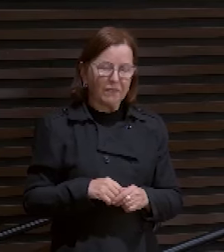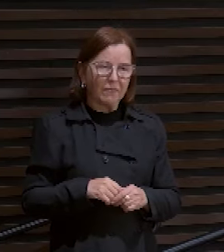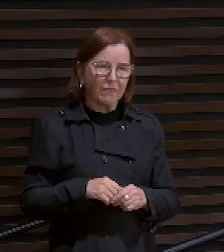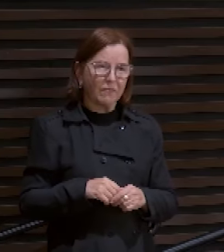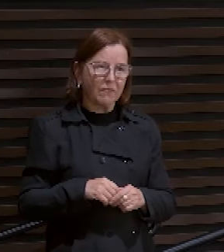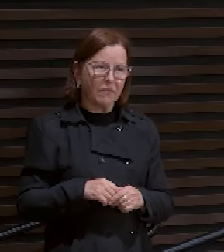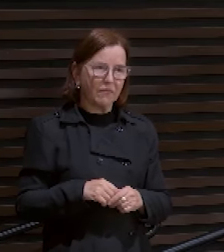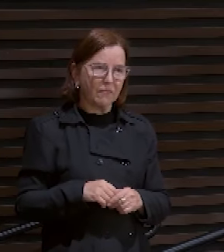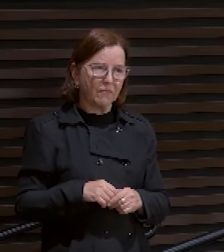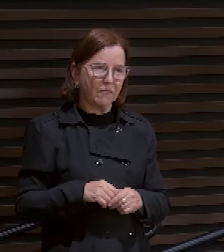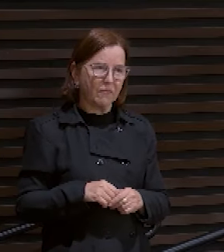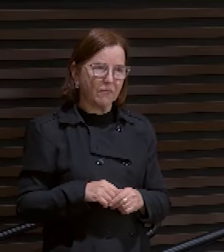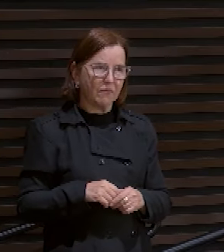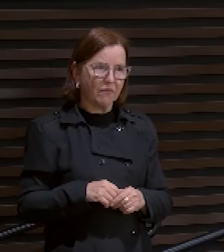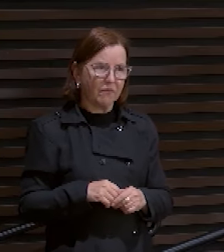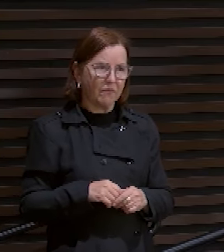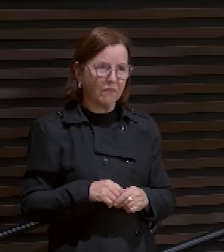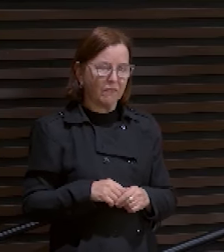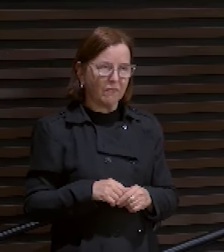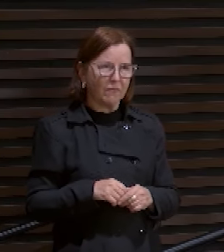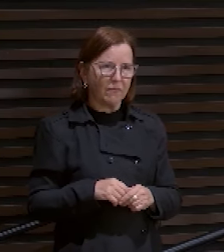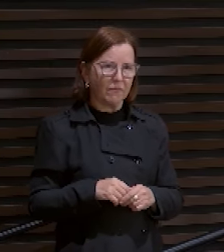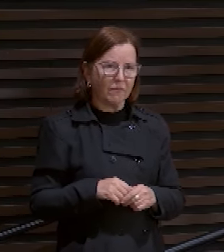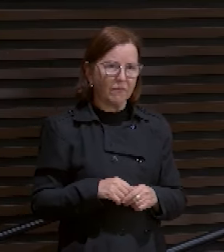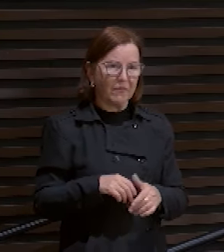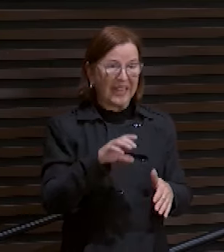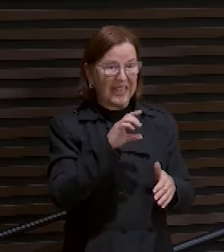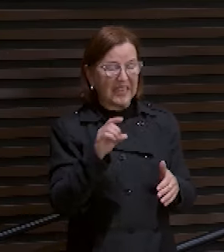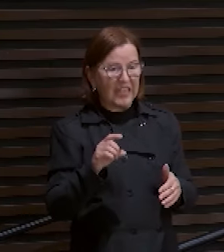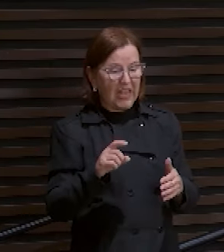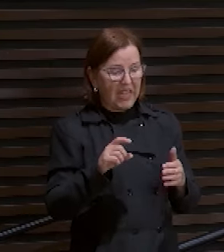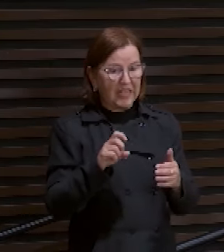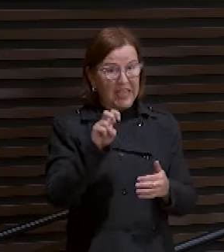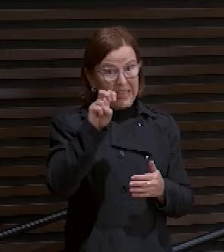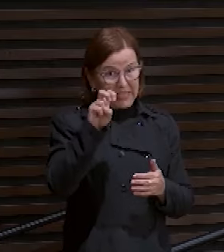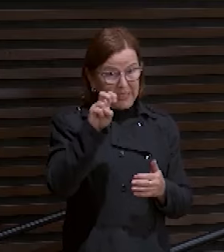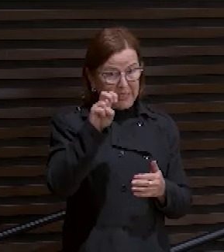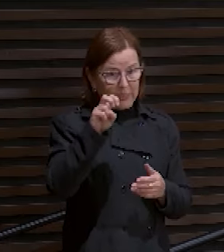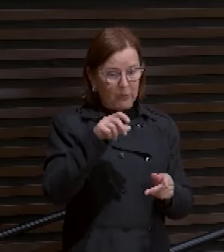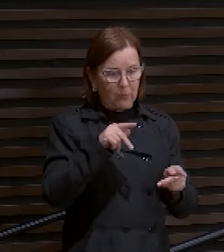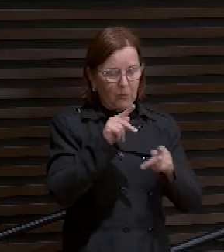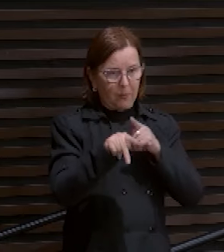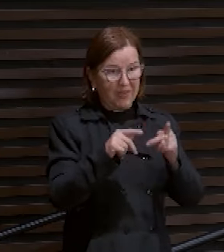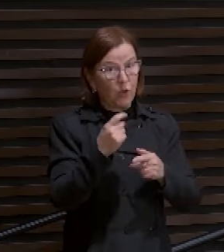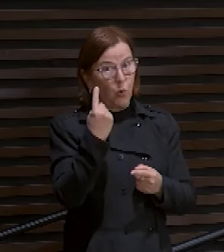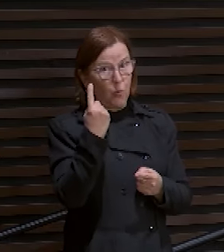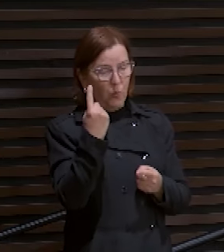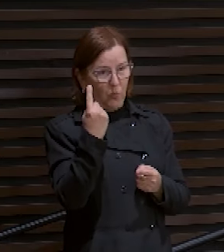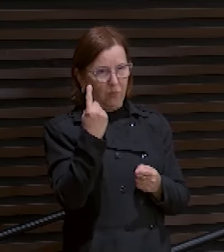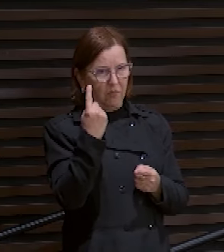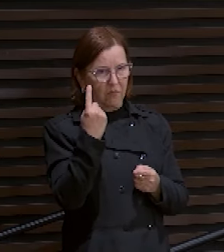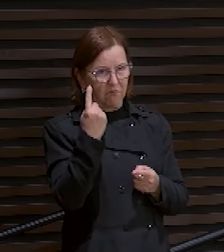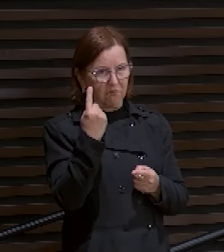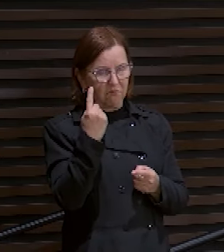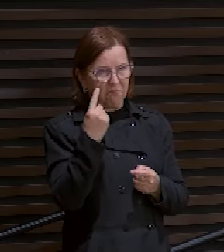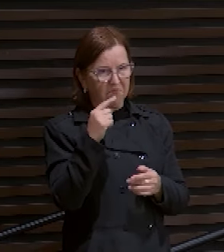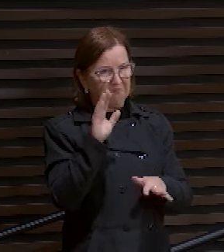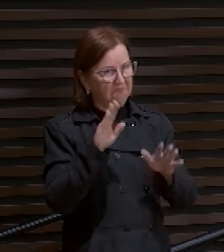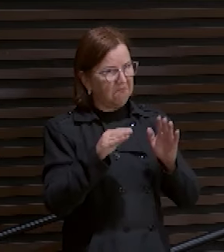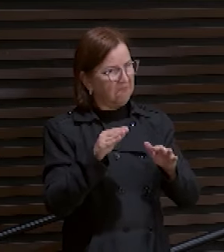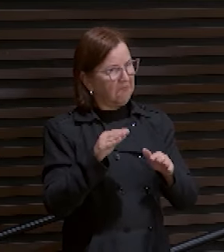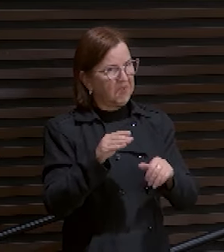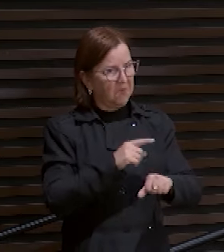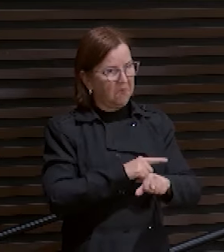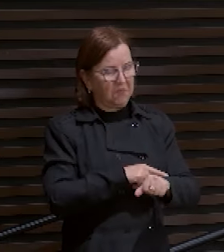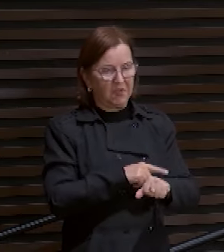Uma em cada cinco pessoas. Uma em cada cinco pessoas. Em algum estágio da vida.